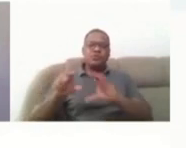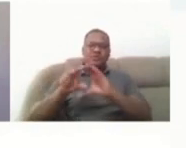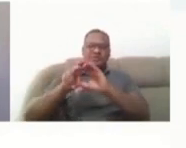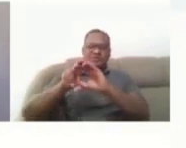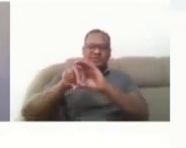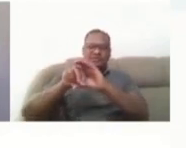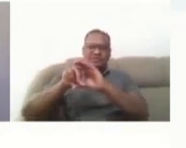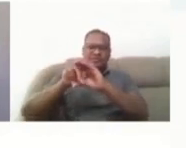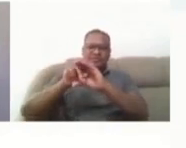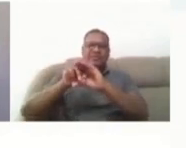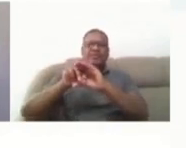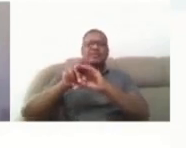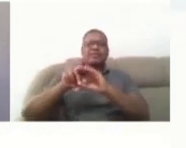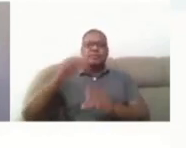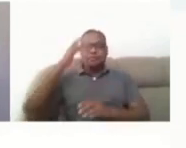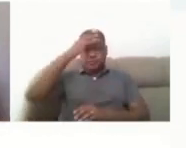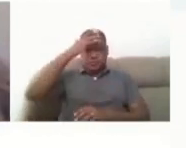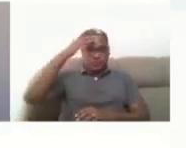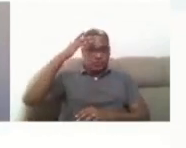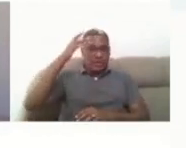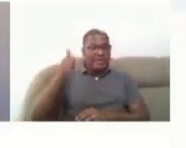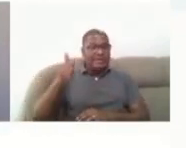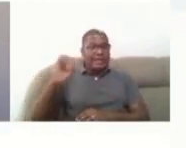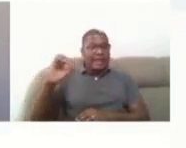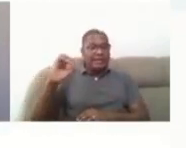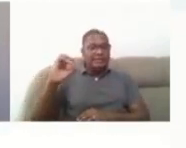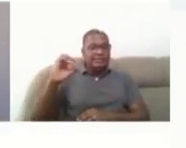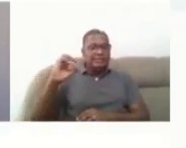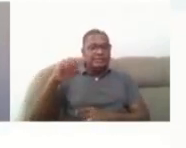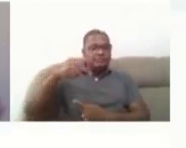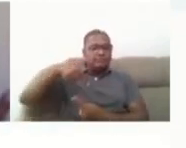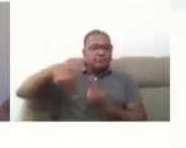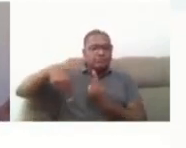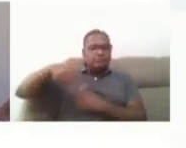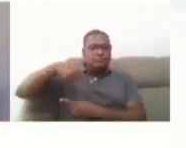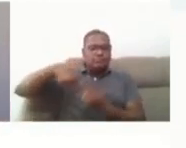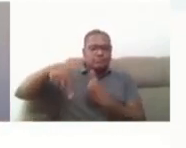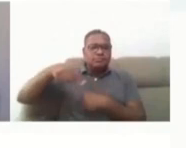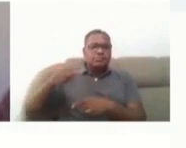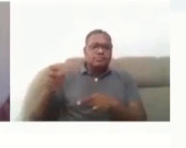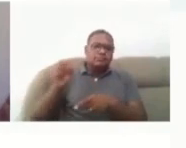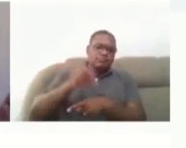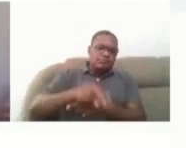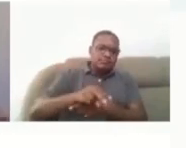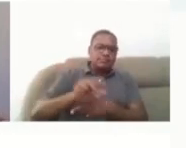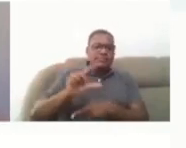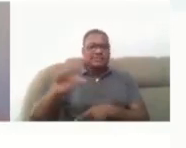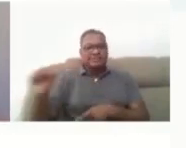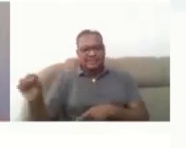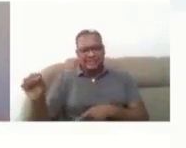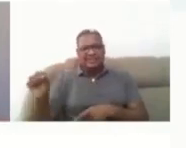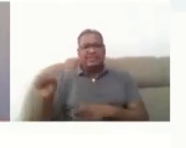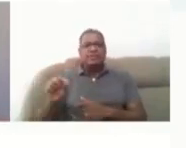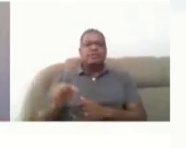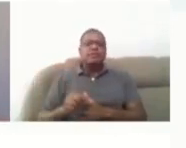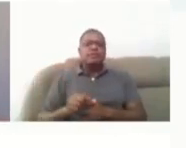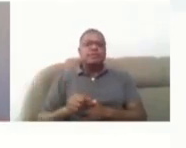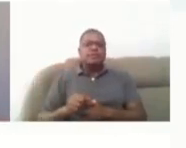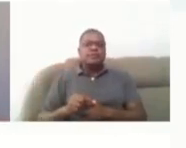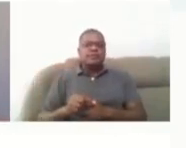ficam 10 participantes na sala, mas pode ser replicado pelo YouTube, o que amplia muito a sua